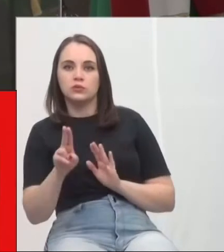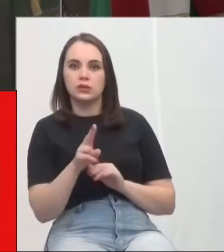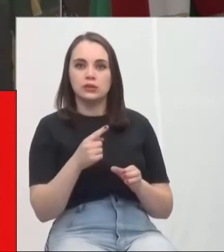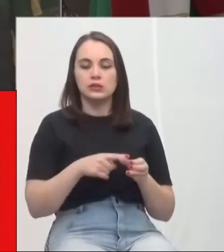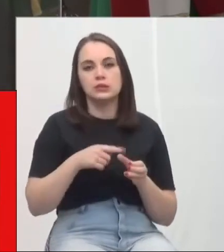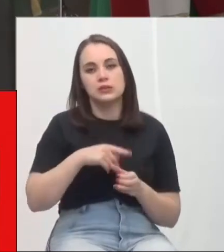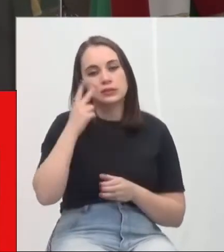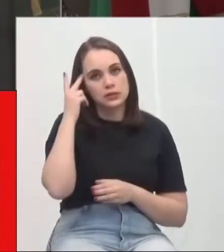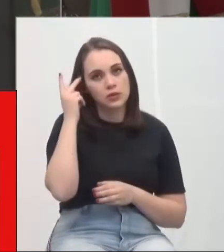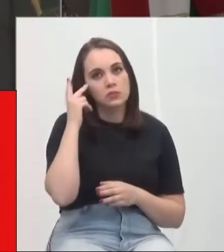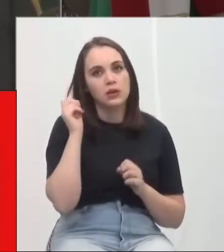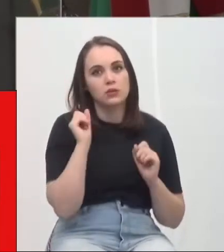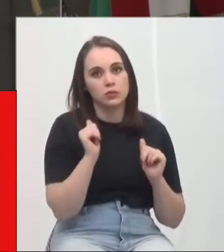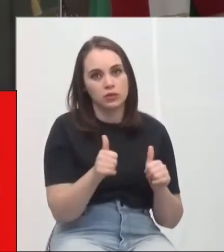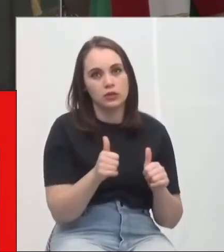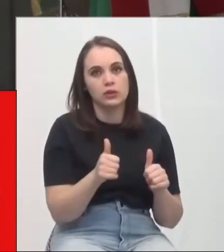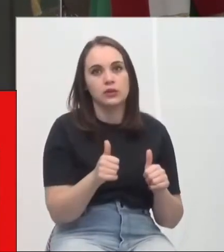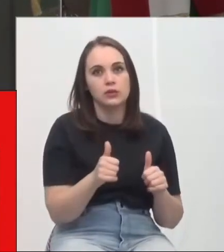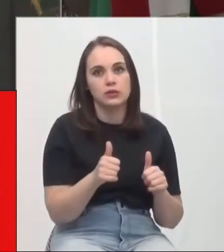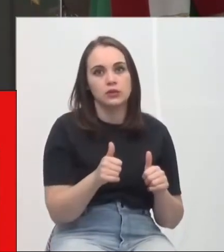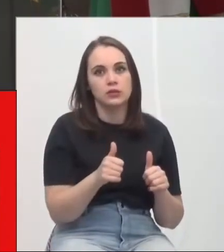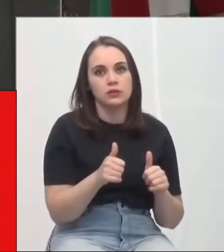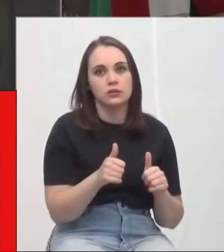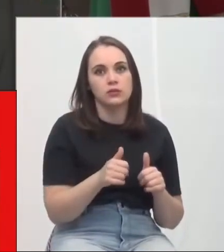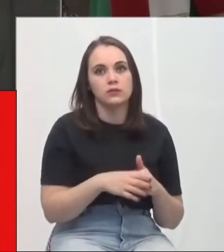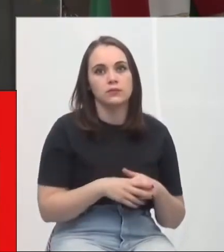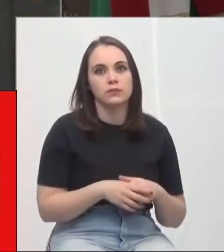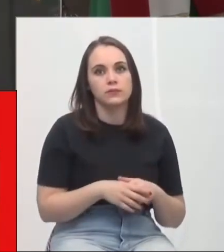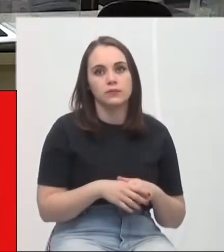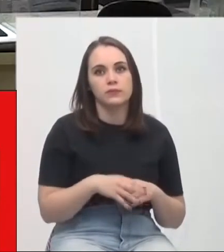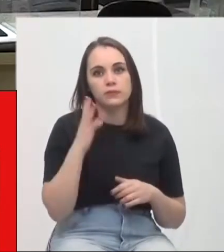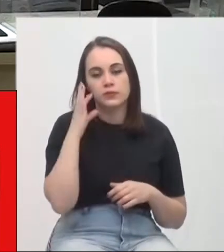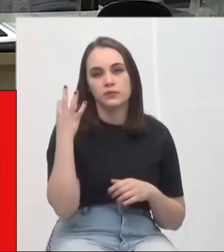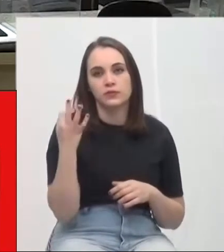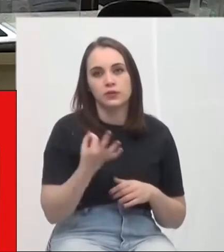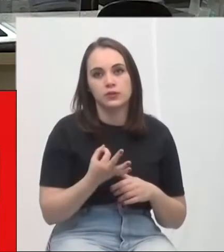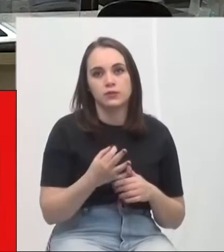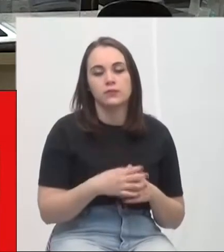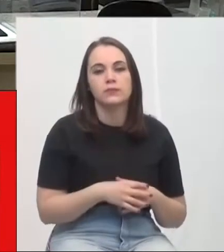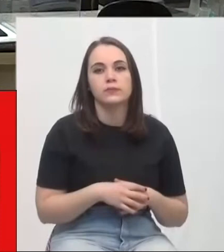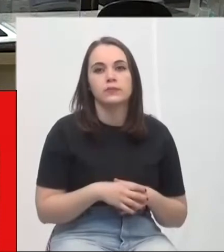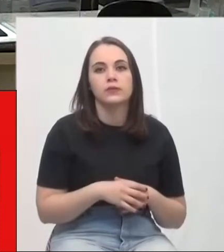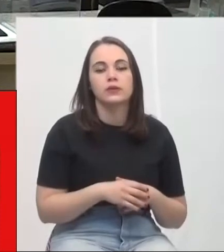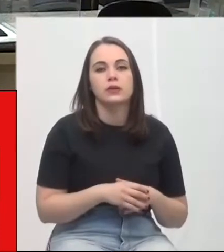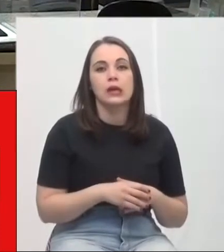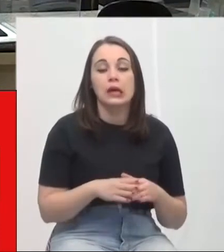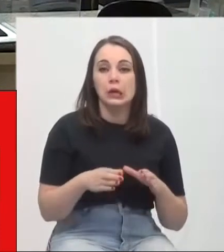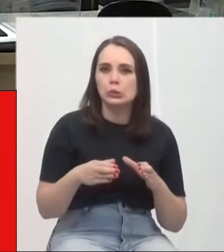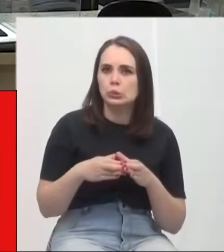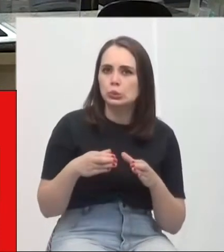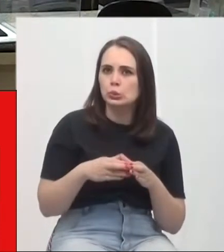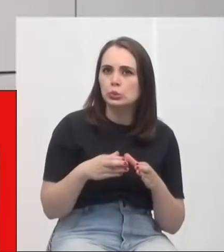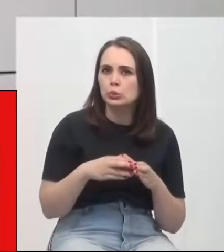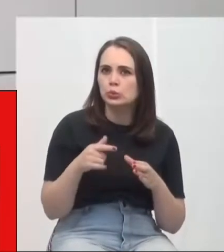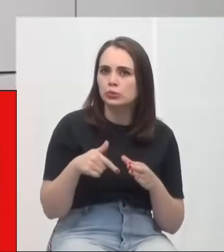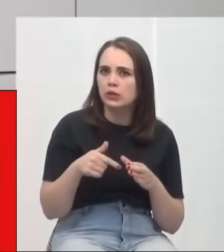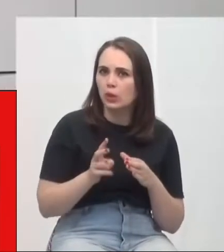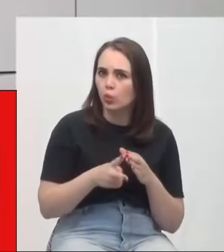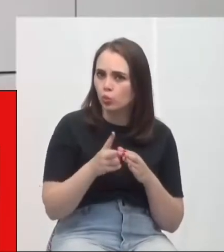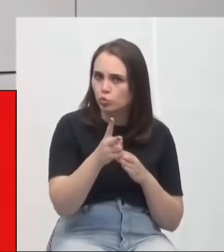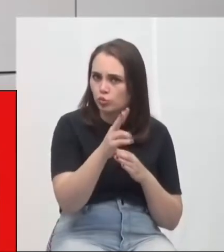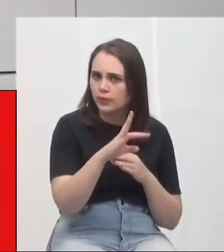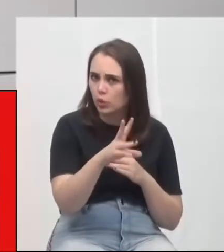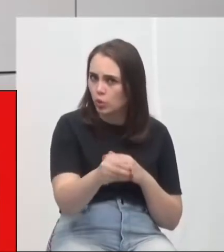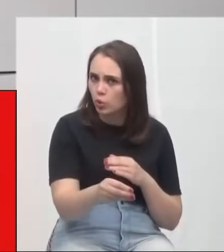São Paulo antes mesmo de ser instituído e regulamentado. Perfeito. Essa comissão, ela é uma comissão permanente para